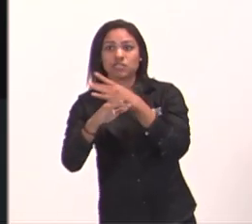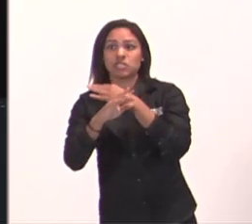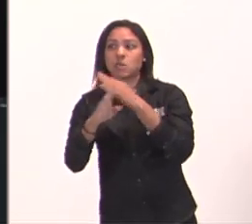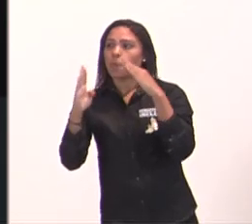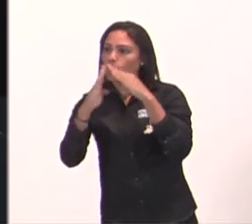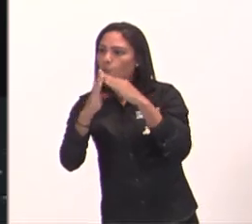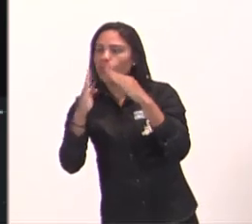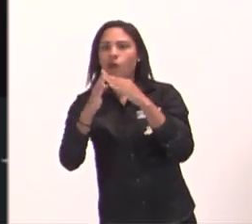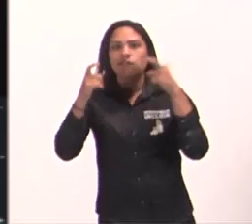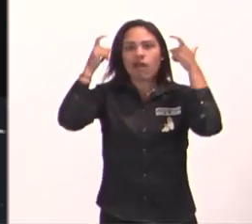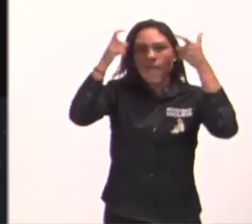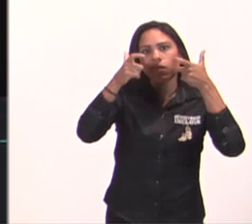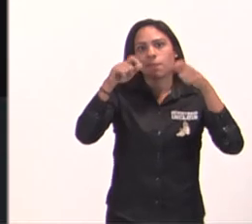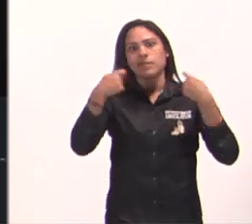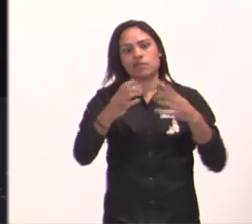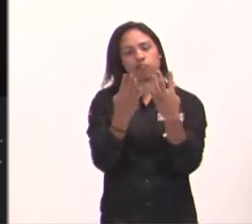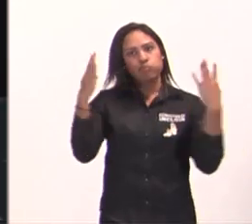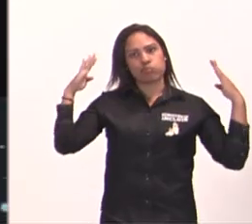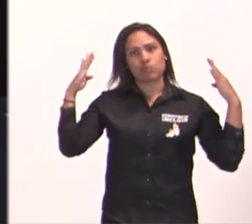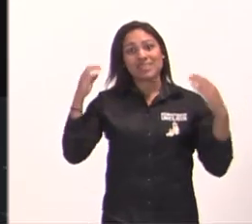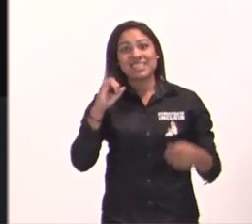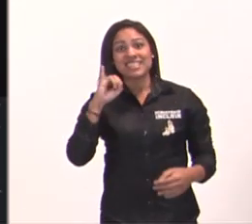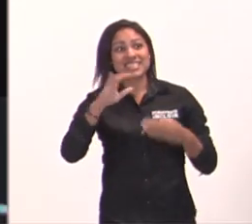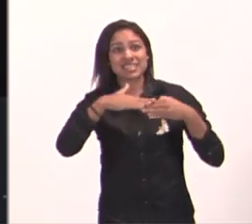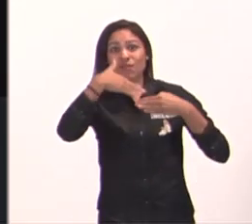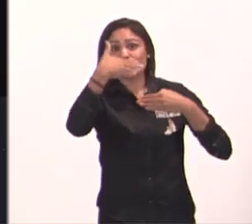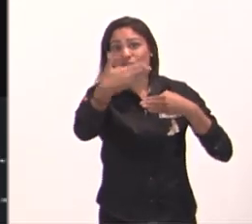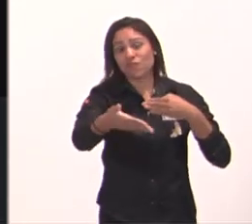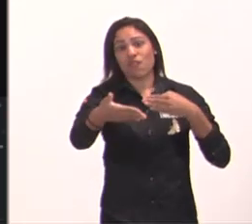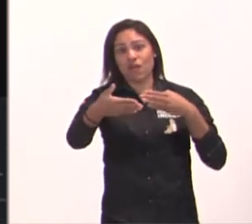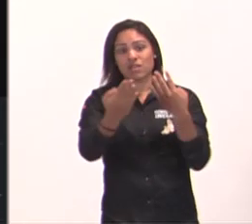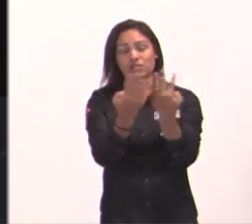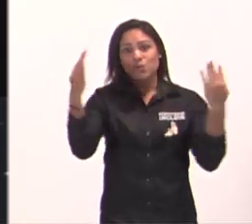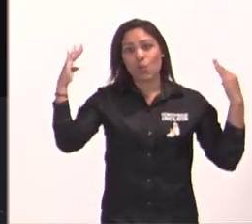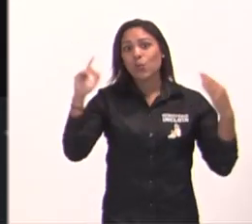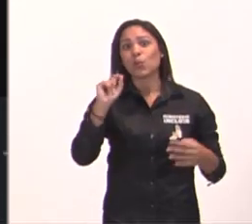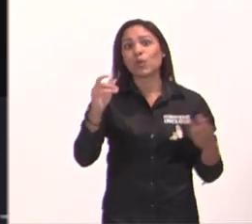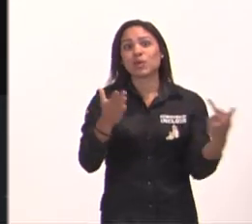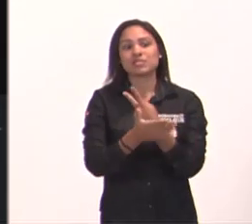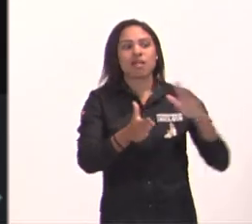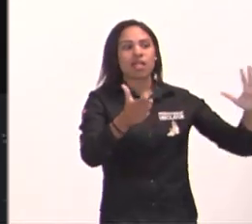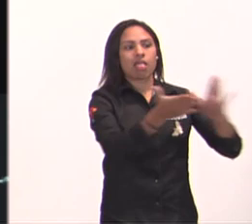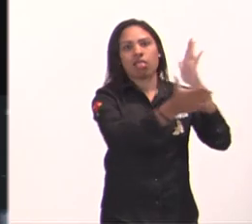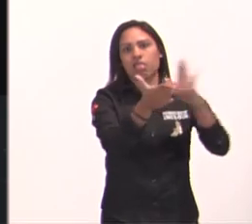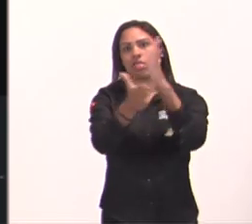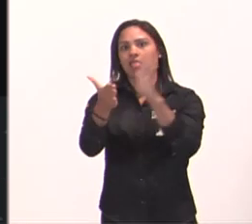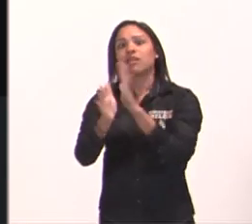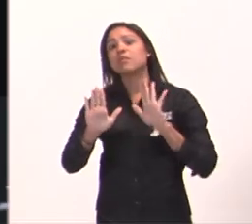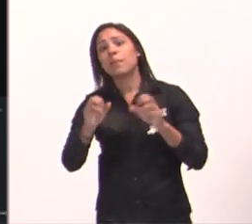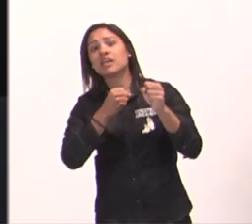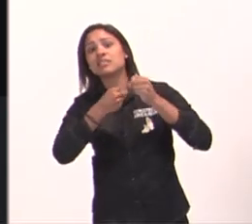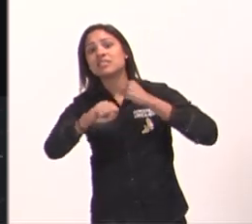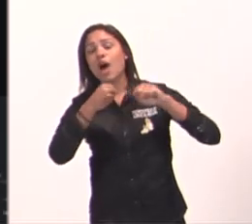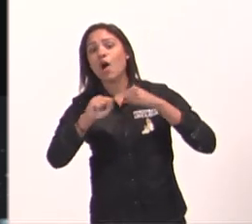dos muros da fortaleza, era atingido, era morto, era saqueado, o que o salmista está